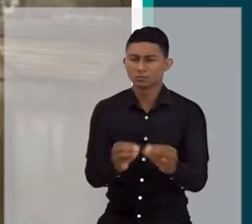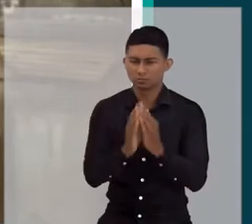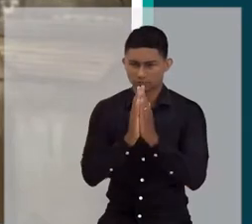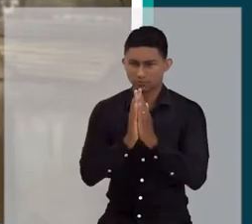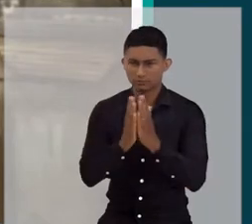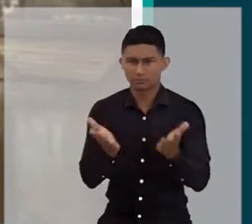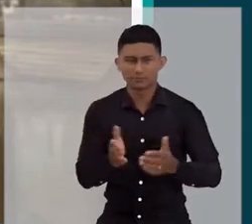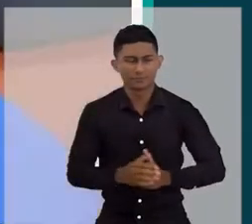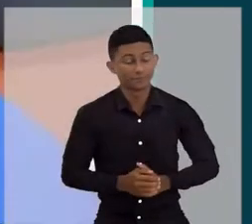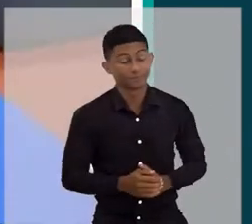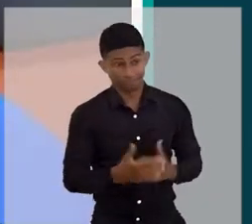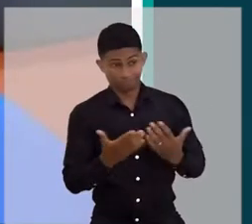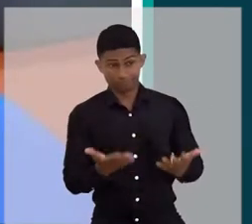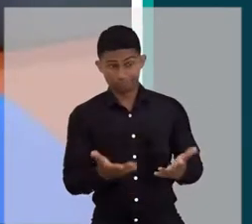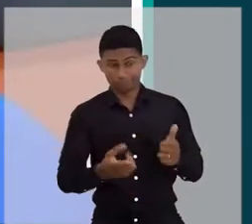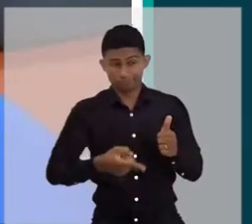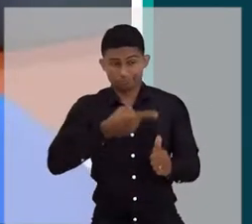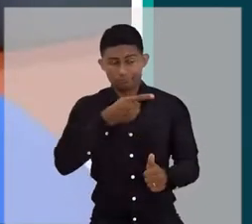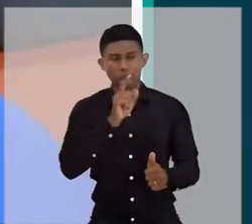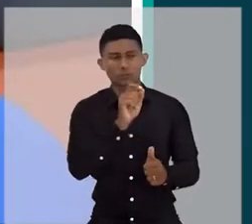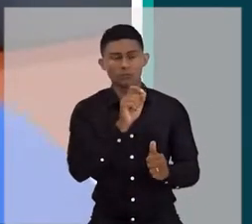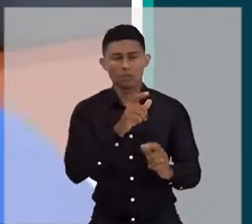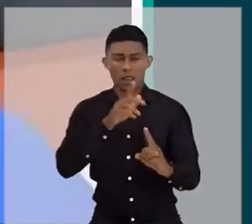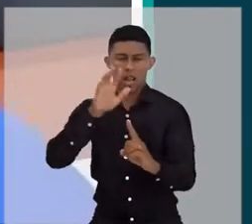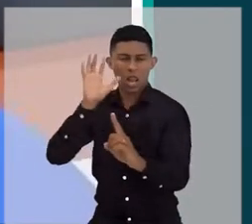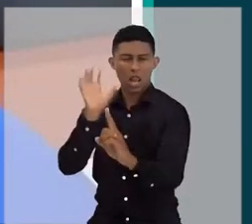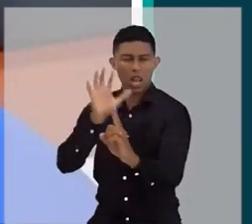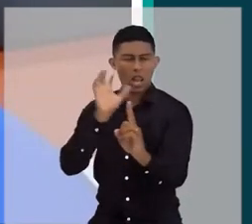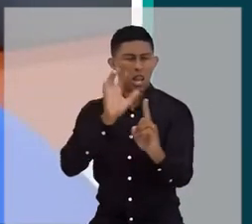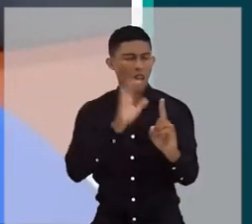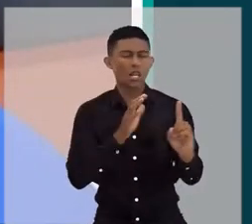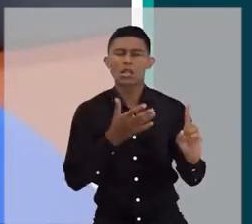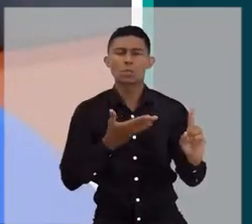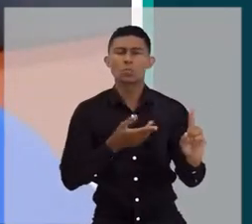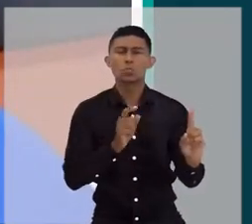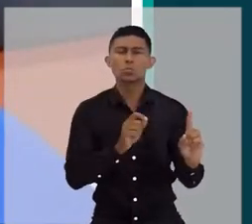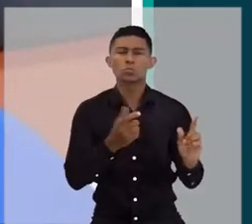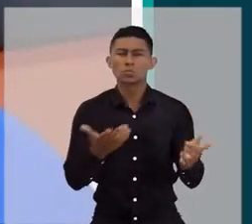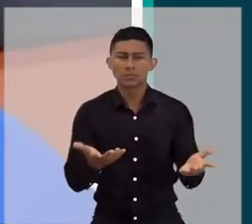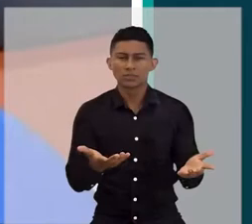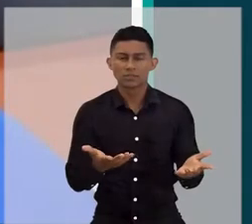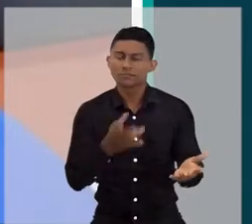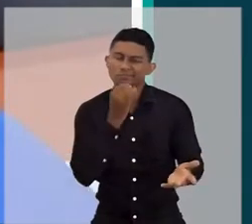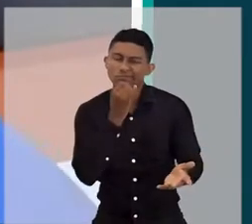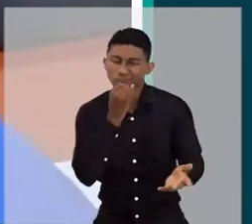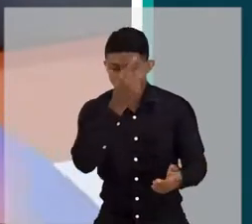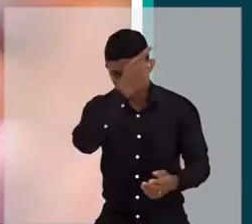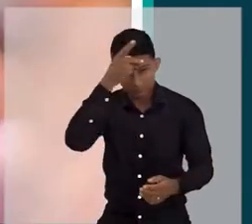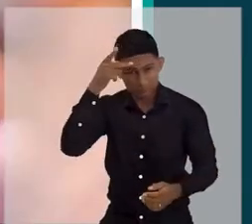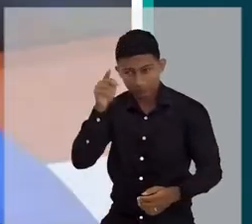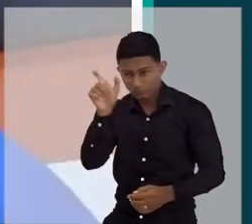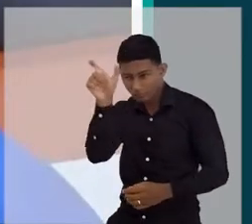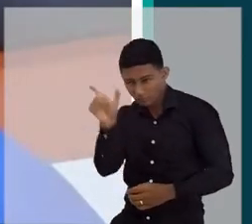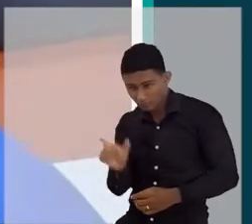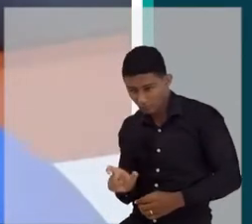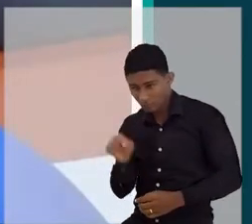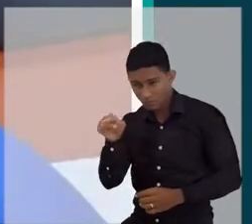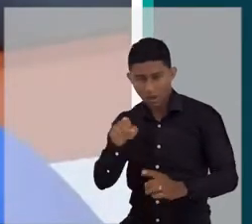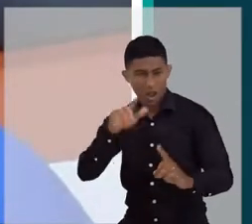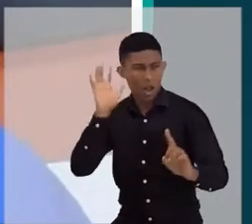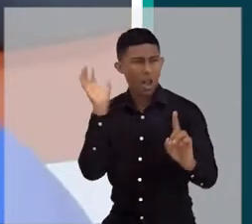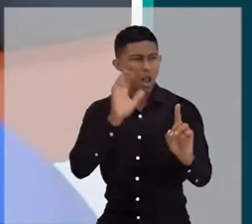funciona isso. Primeiro que é um... A influência, é importante dizer, que influenciador digital